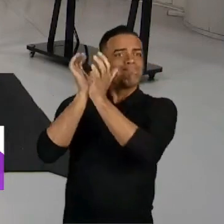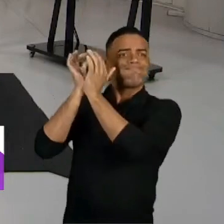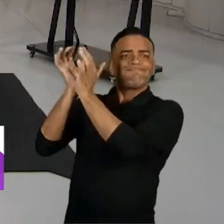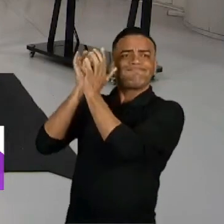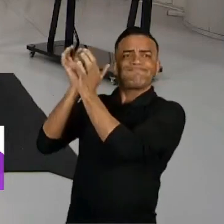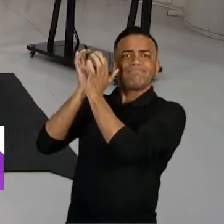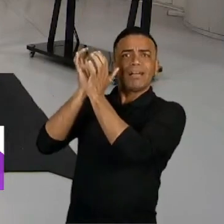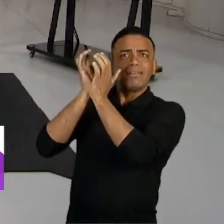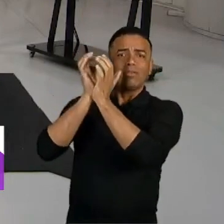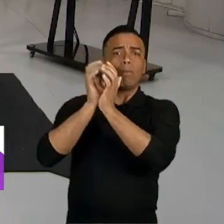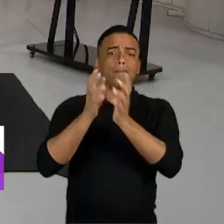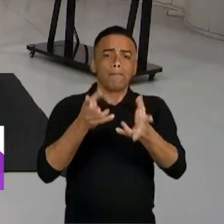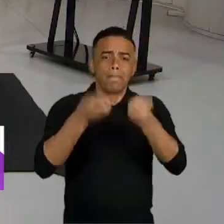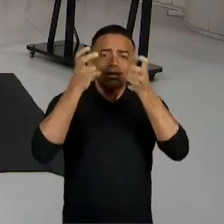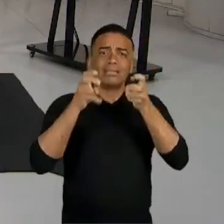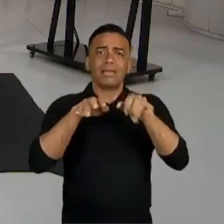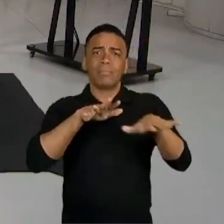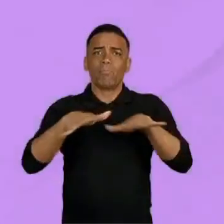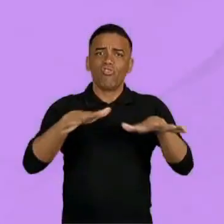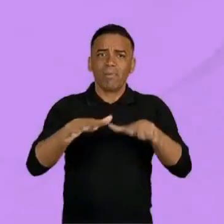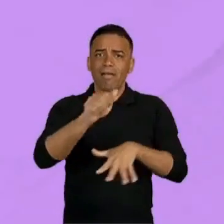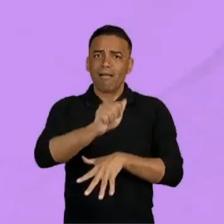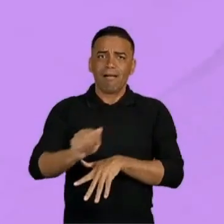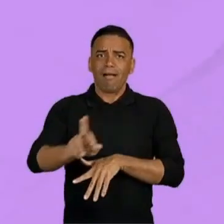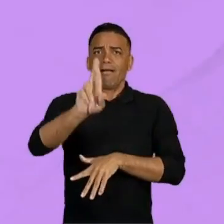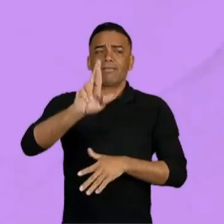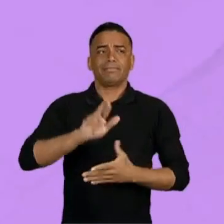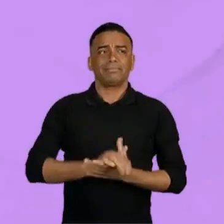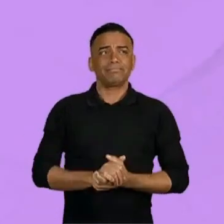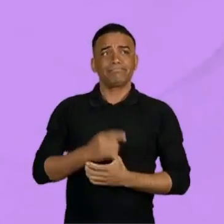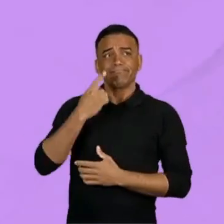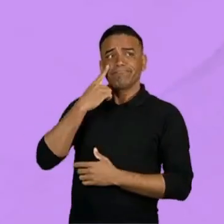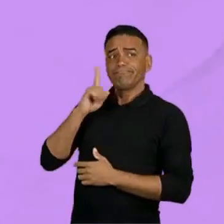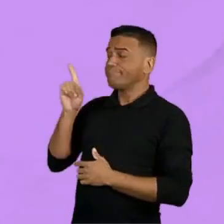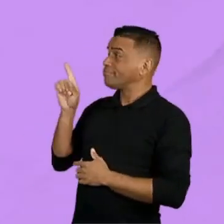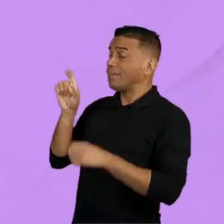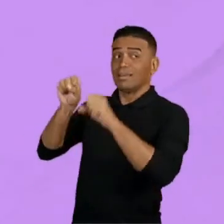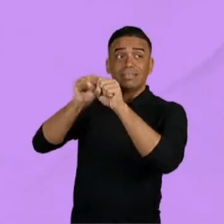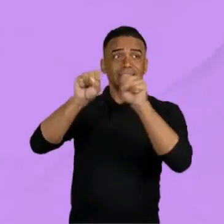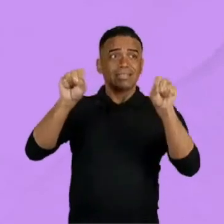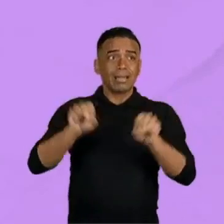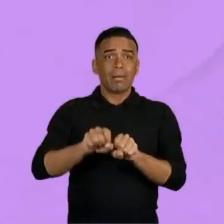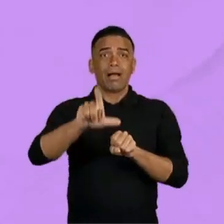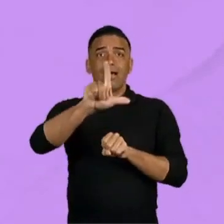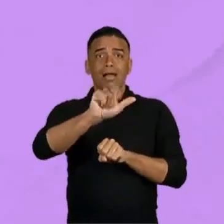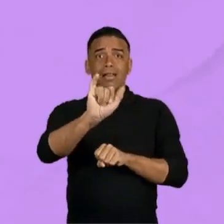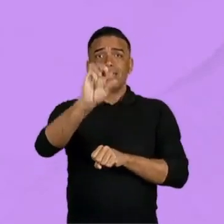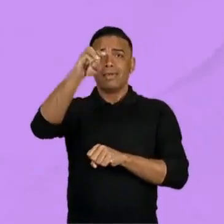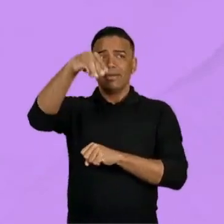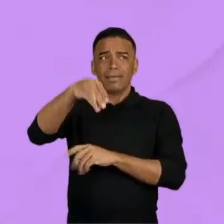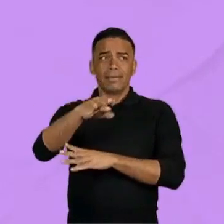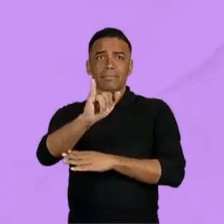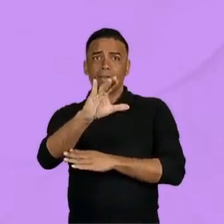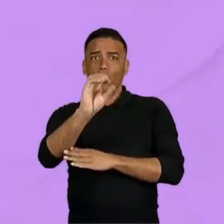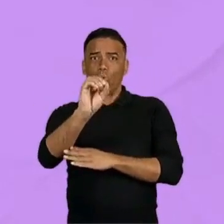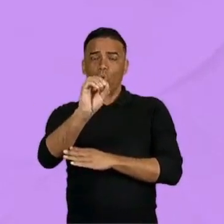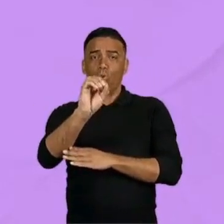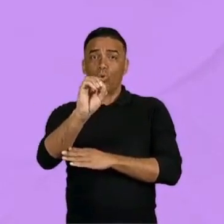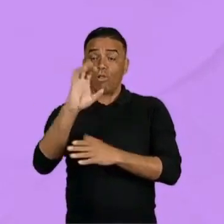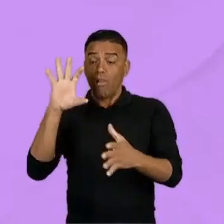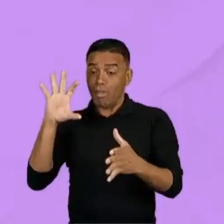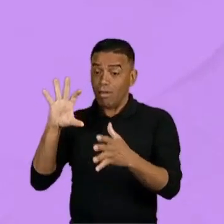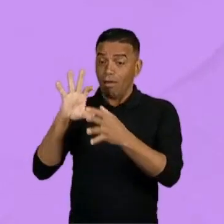movimentação. O sistema límbico, ele é uma região do cérebro associada à emoção e ao comportamento